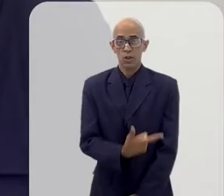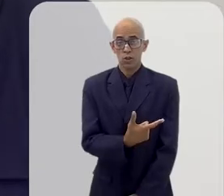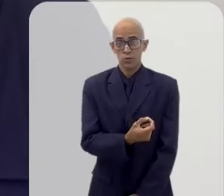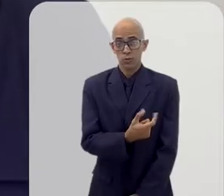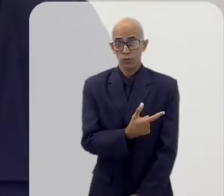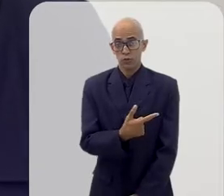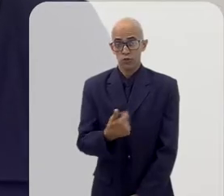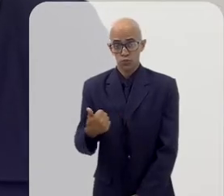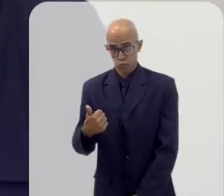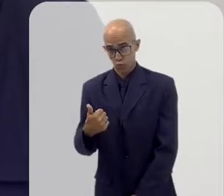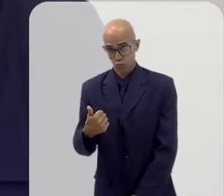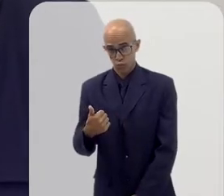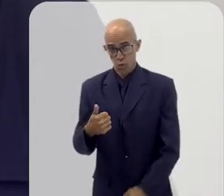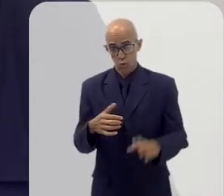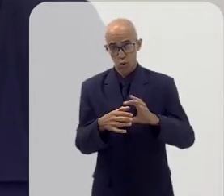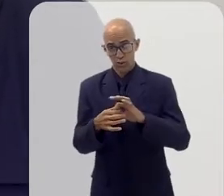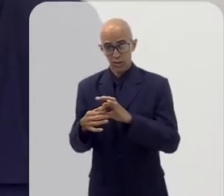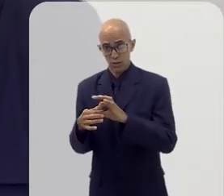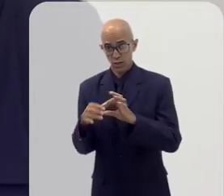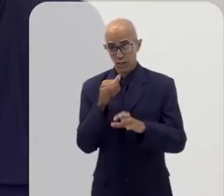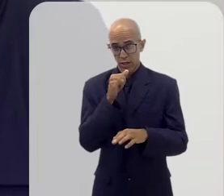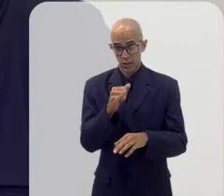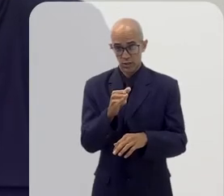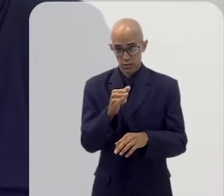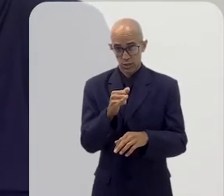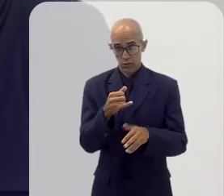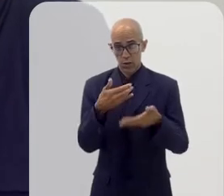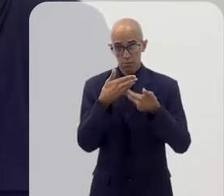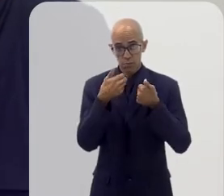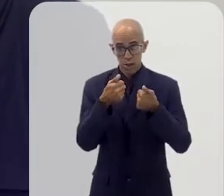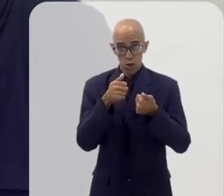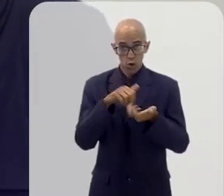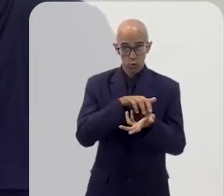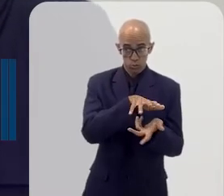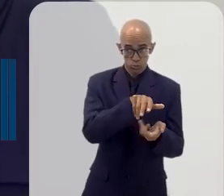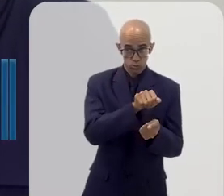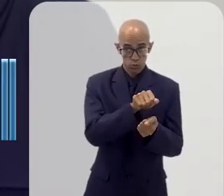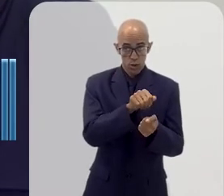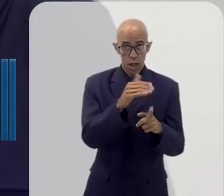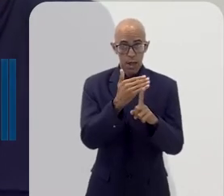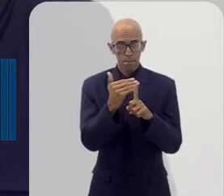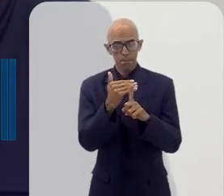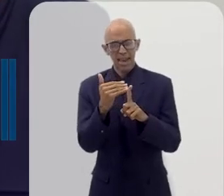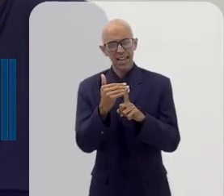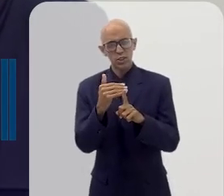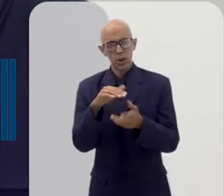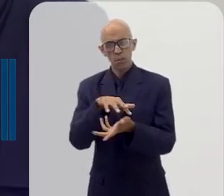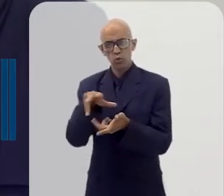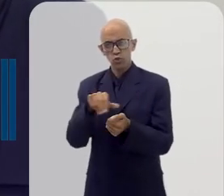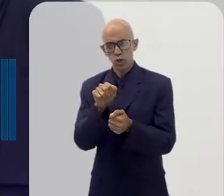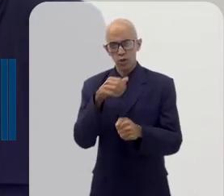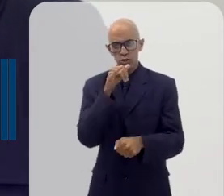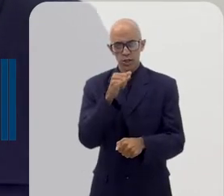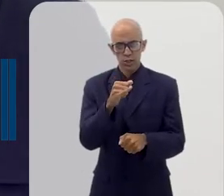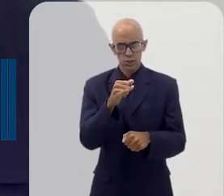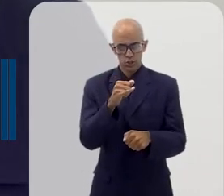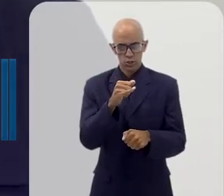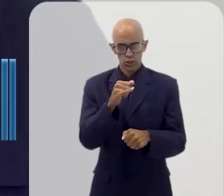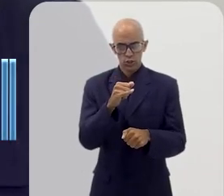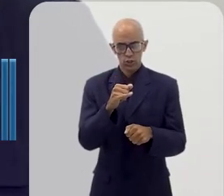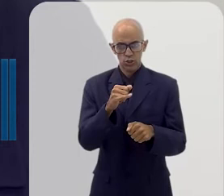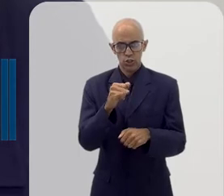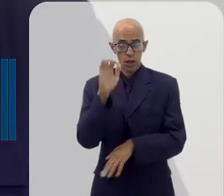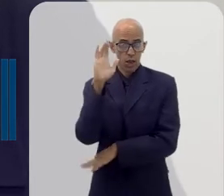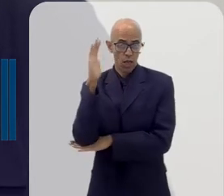Em 2021, o cenário energético do Brasil esteve entre os melhores do mundo. Enquanto a média mundial de energia renovável é de